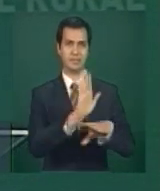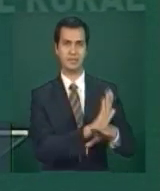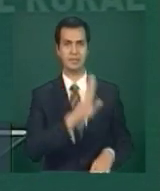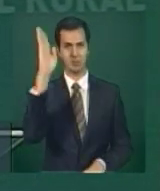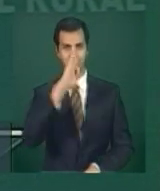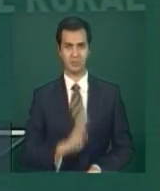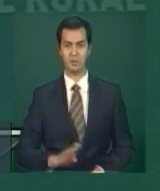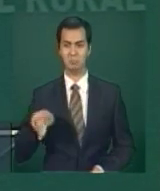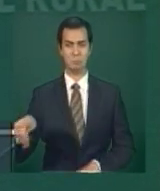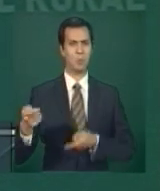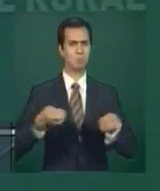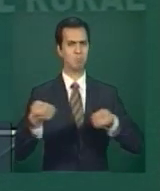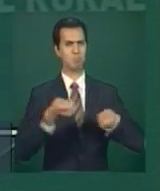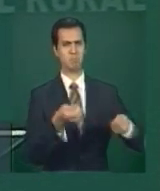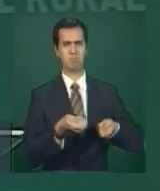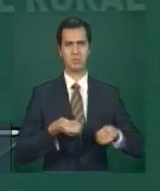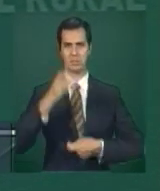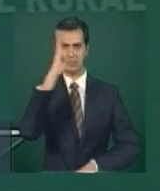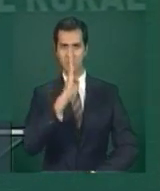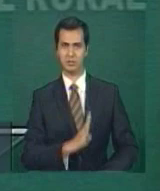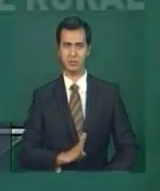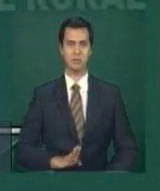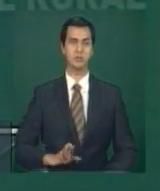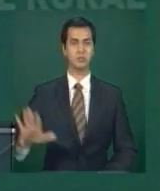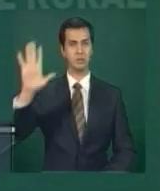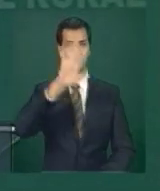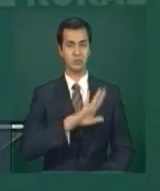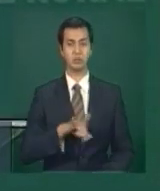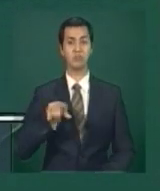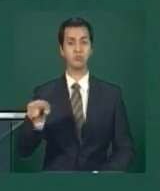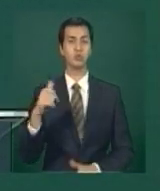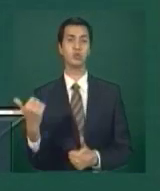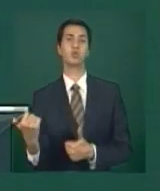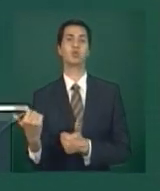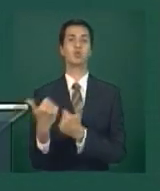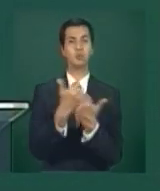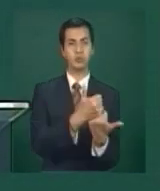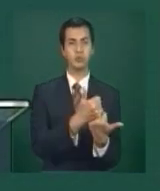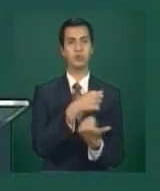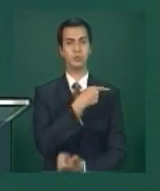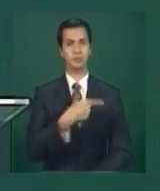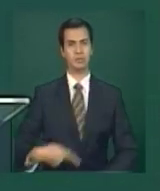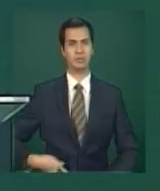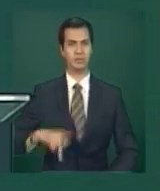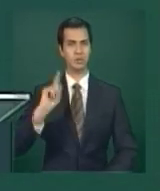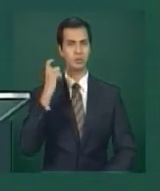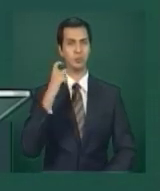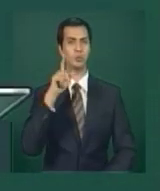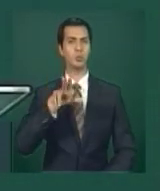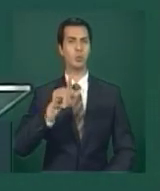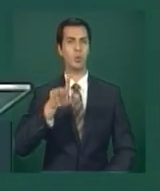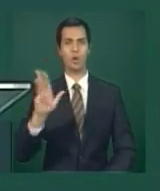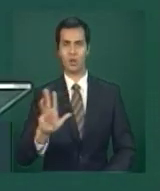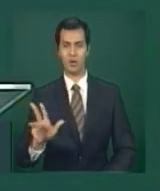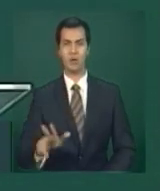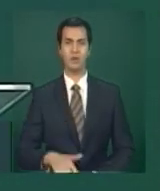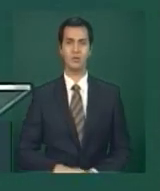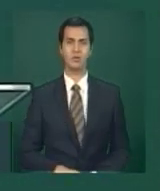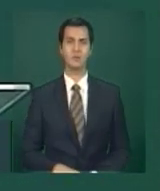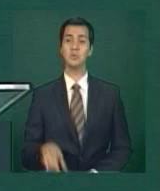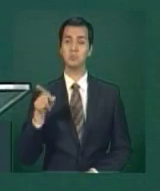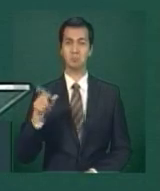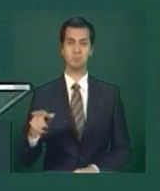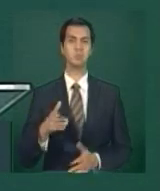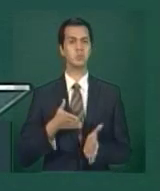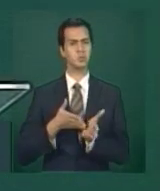dirigindo o Brasil, sucessora do presidente Lula, no mesmo estatuto do grande